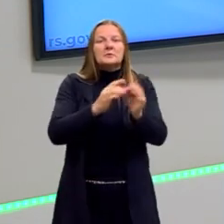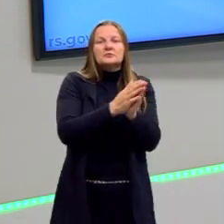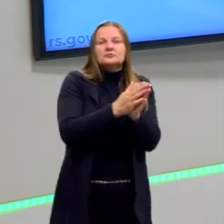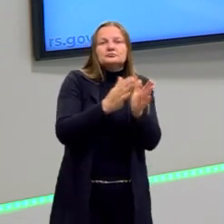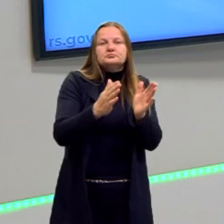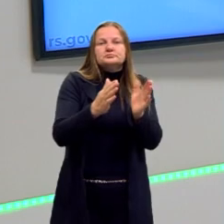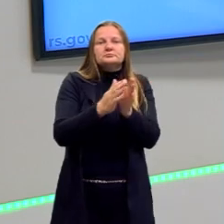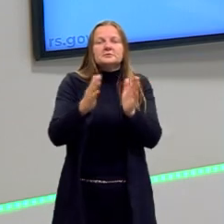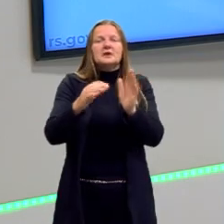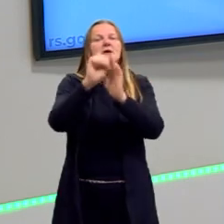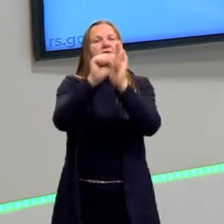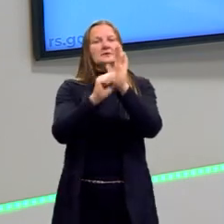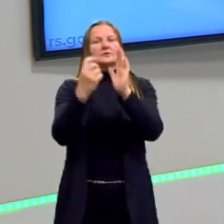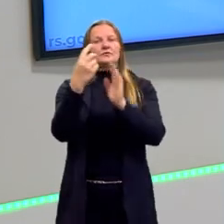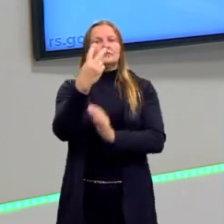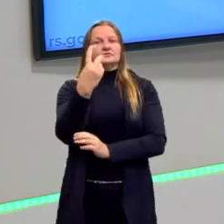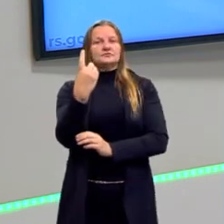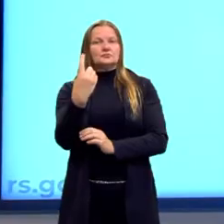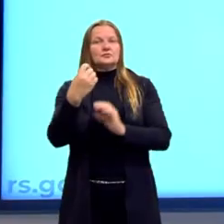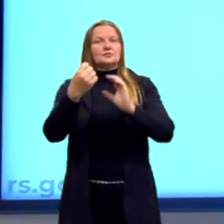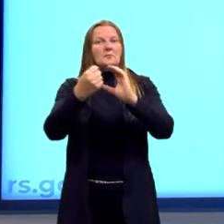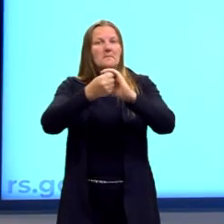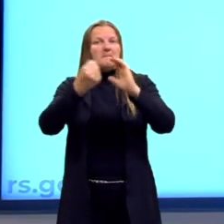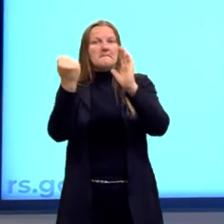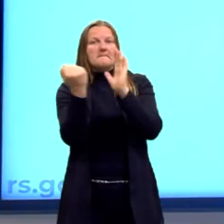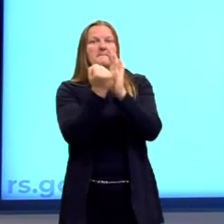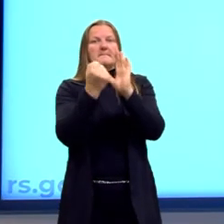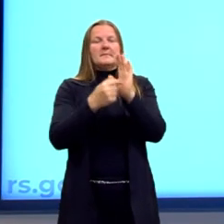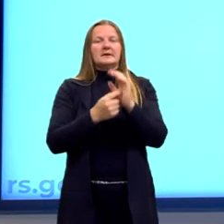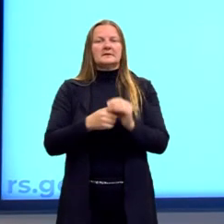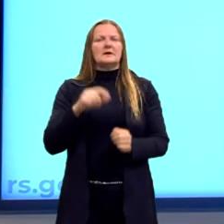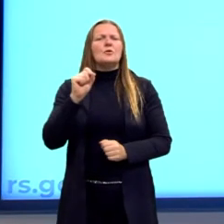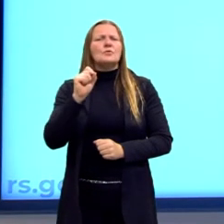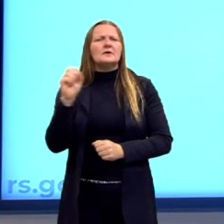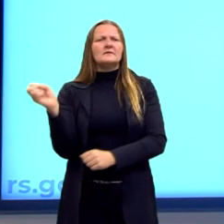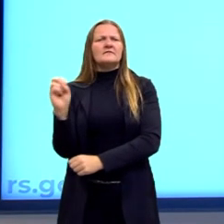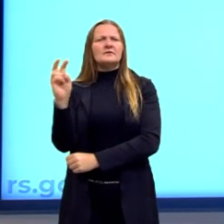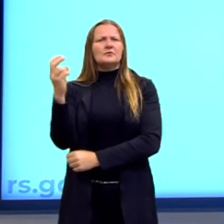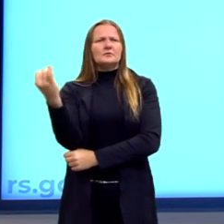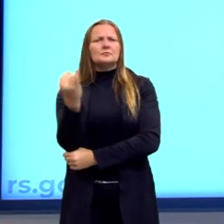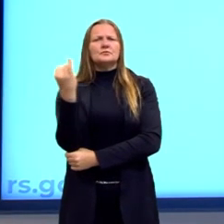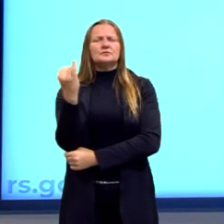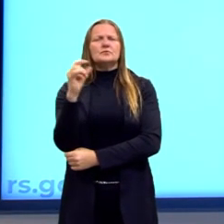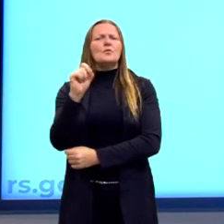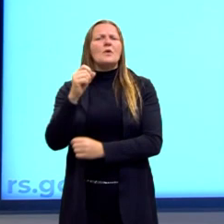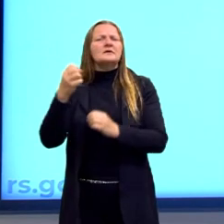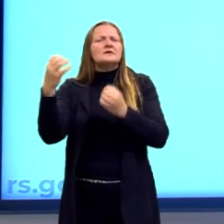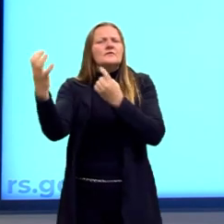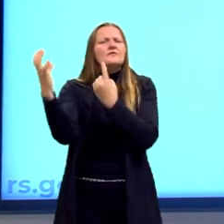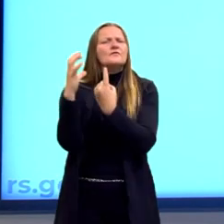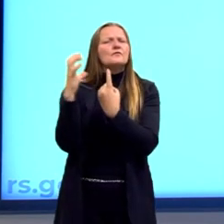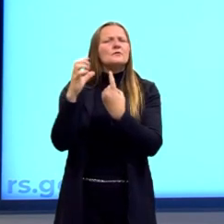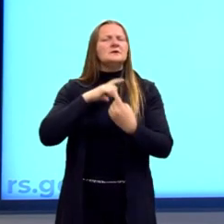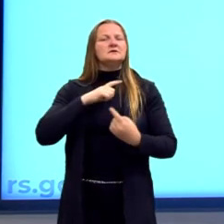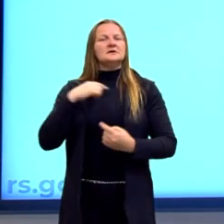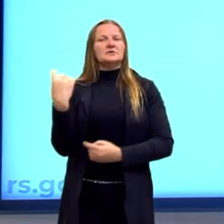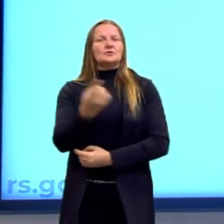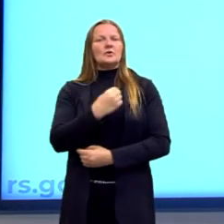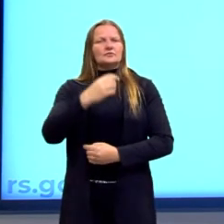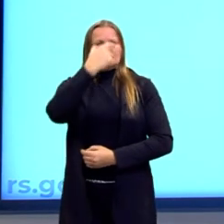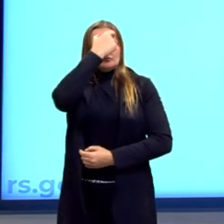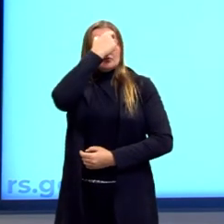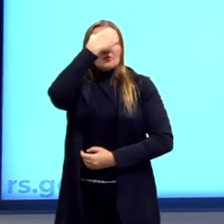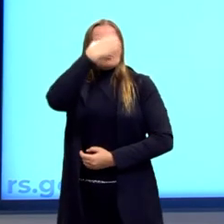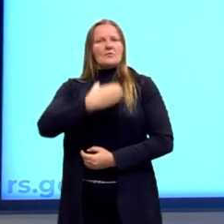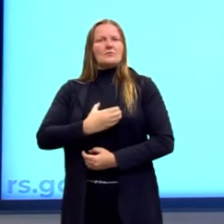aqui no século XXI. Que valores estão em jogo com essas declarações? Quais são as influências em nosso caráter?